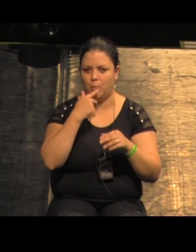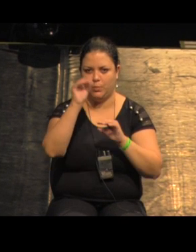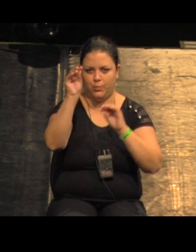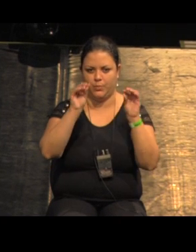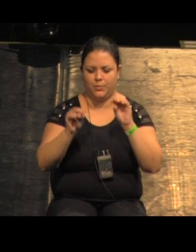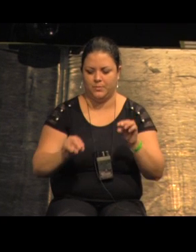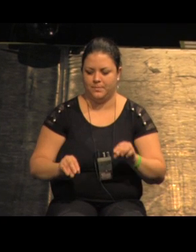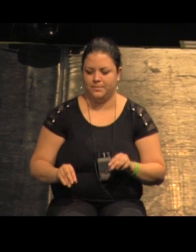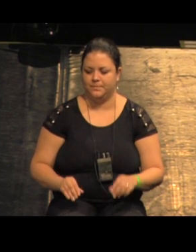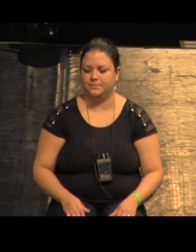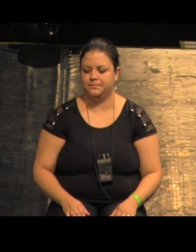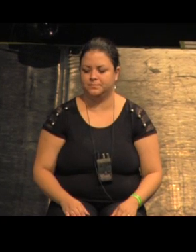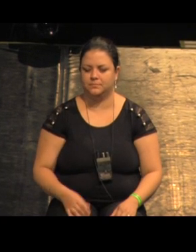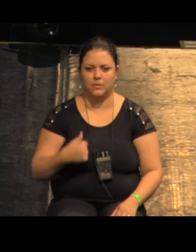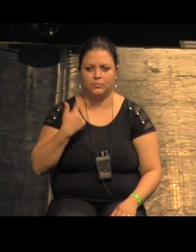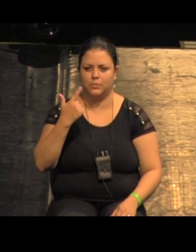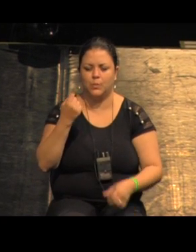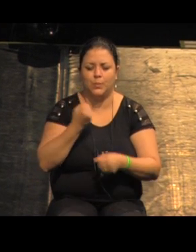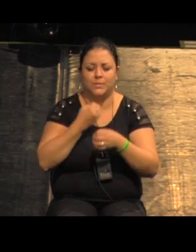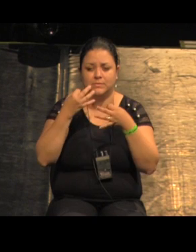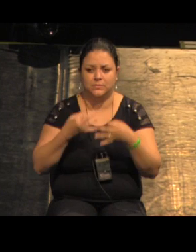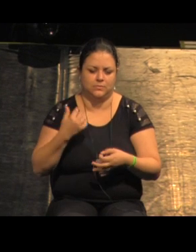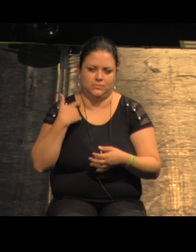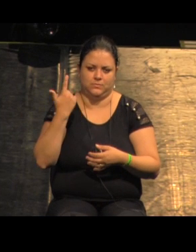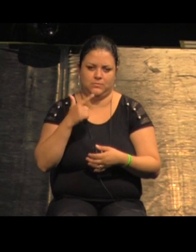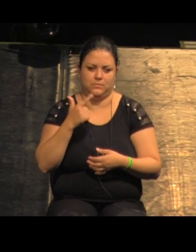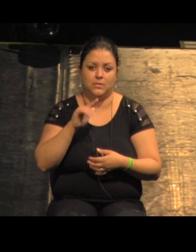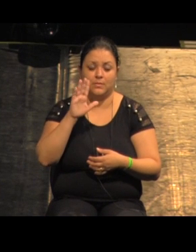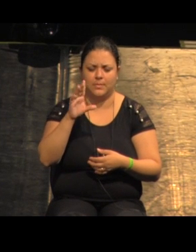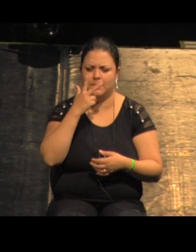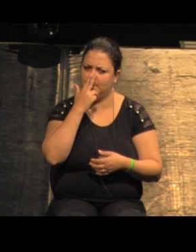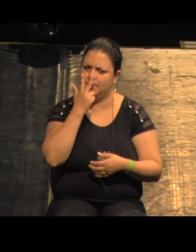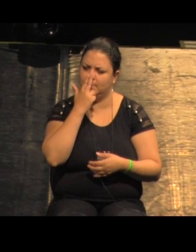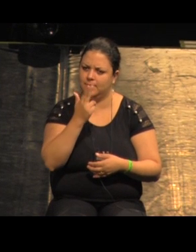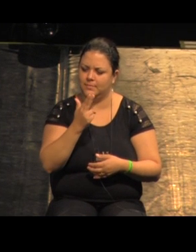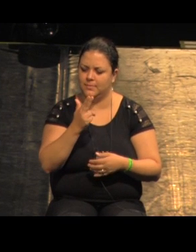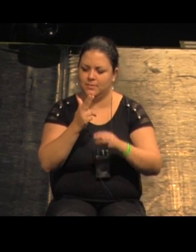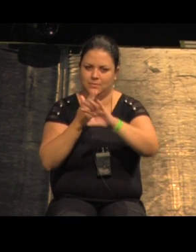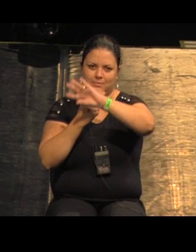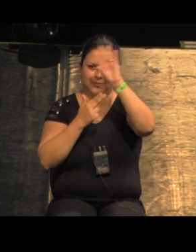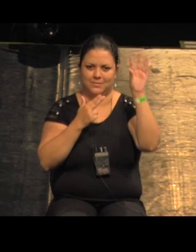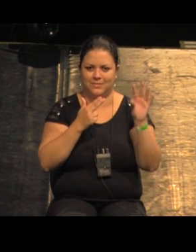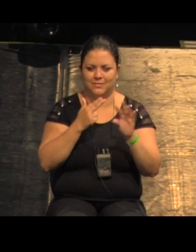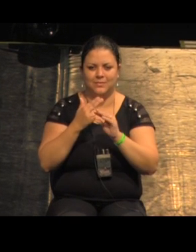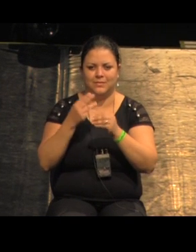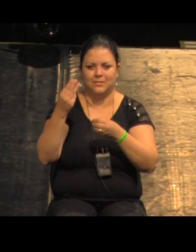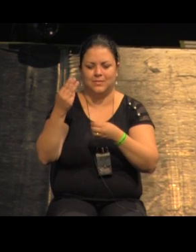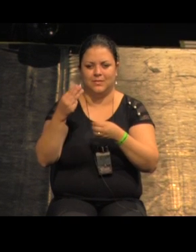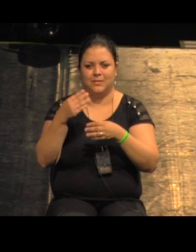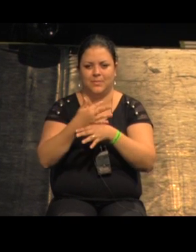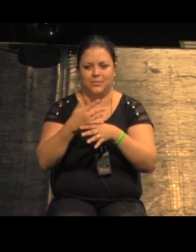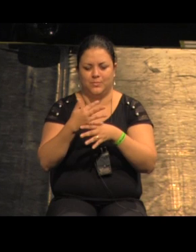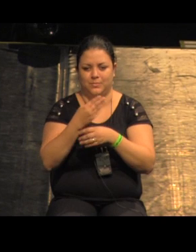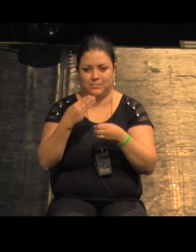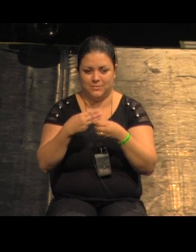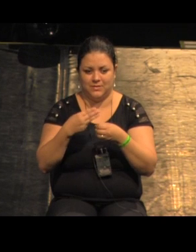formal da cidade eu não tenho um número aqui mas me parece que na mancha metropolitana 50% da